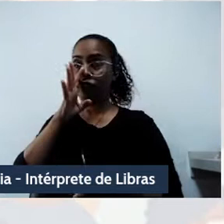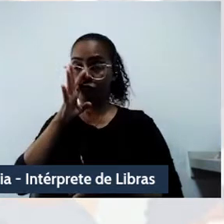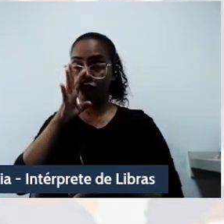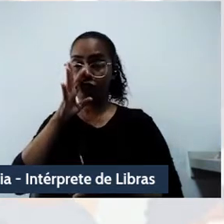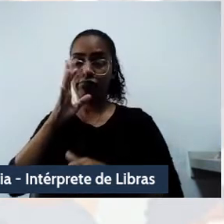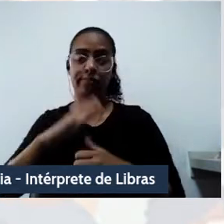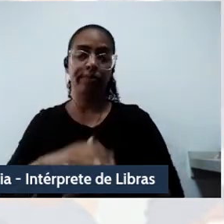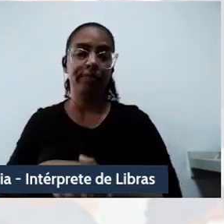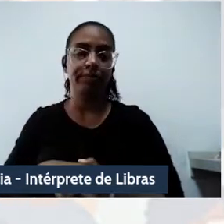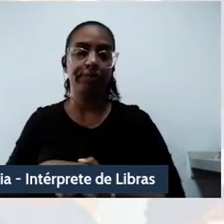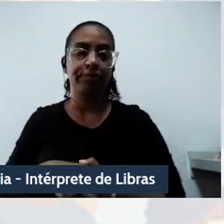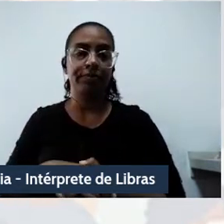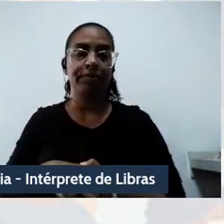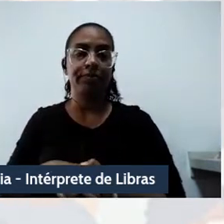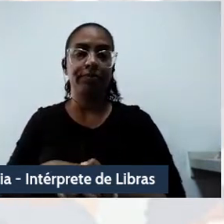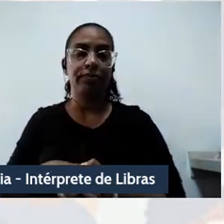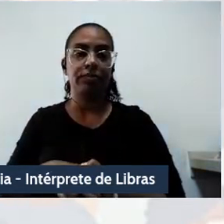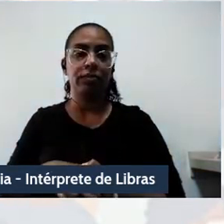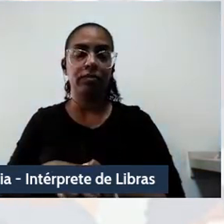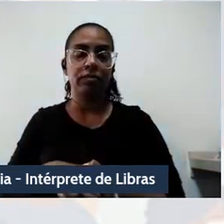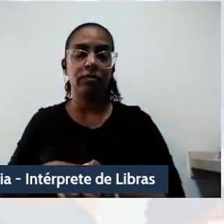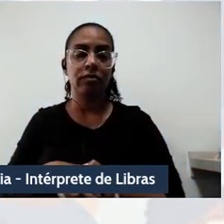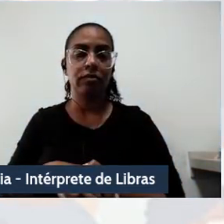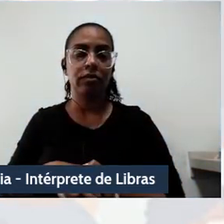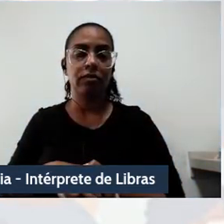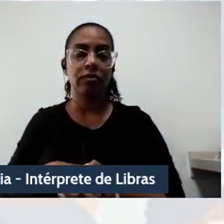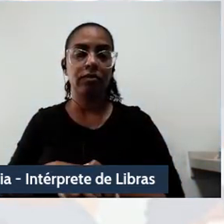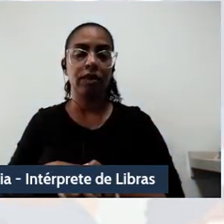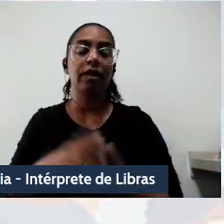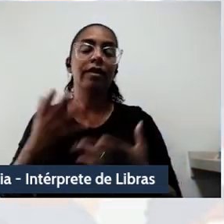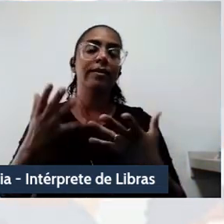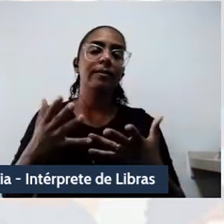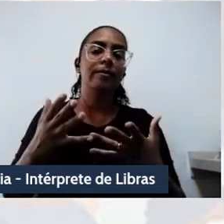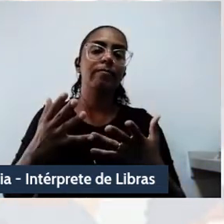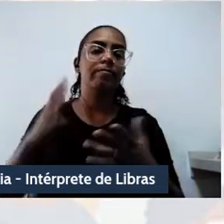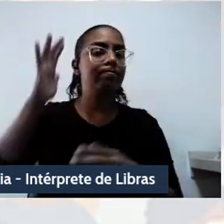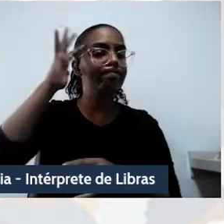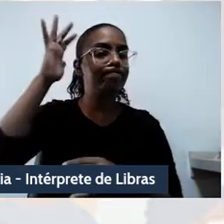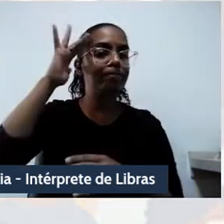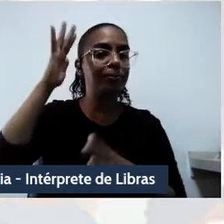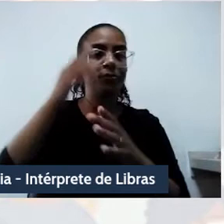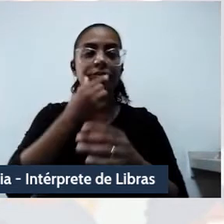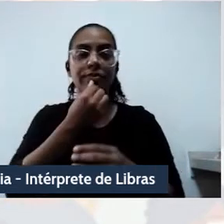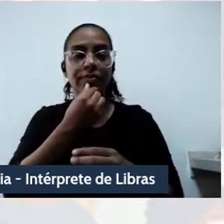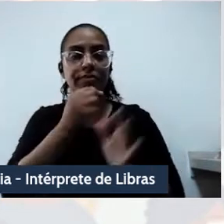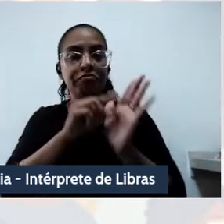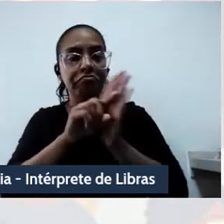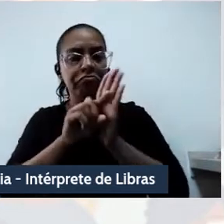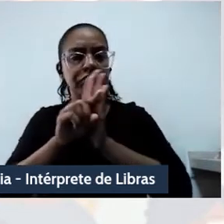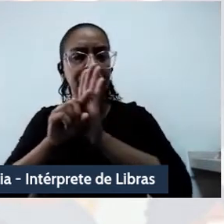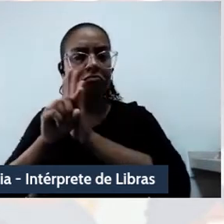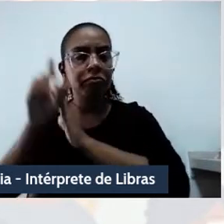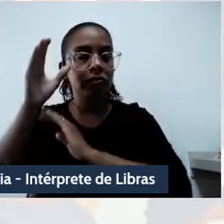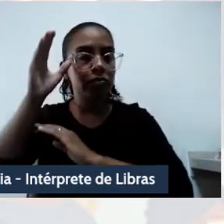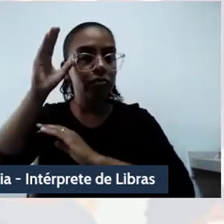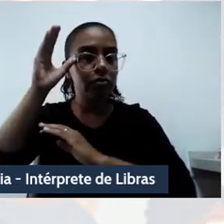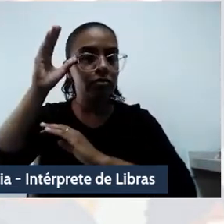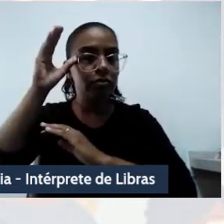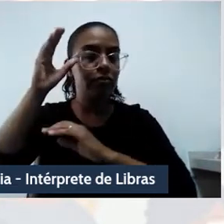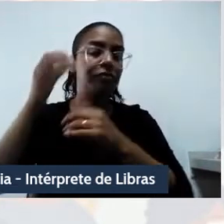do filósofo chinês Yuki Hui da Universidade de Hong Kong, em especial seus conceitos de